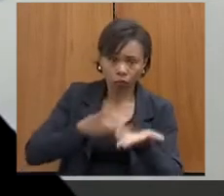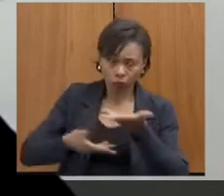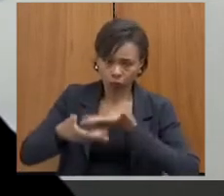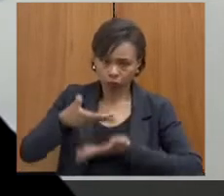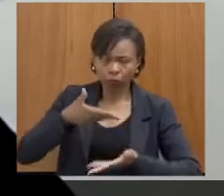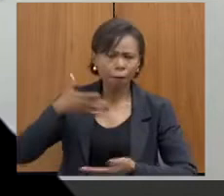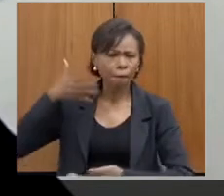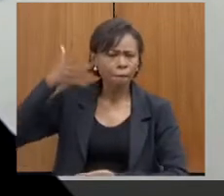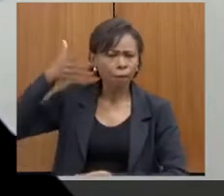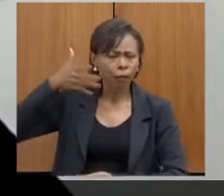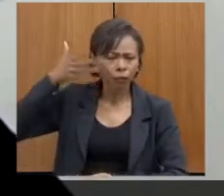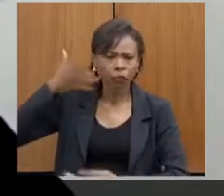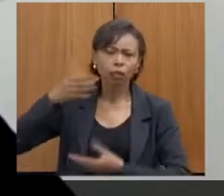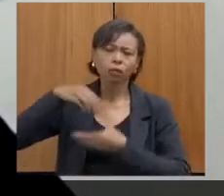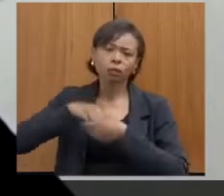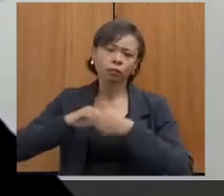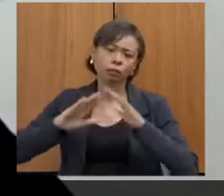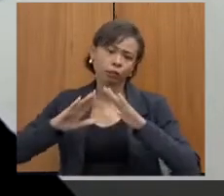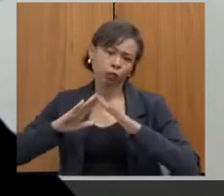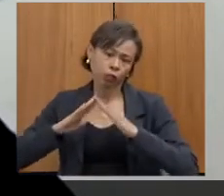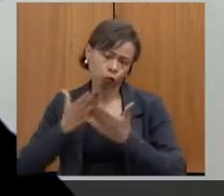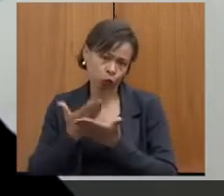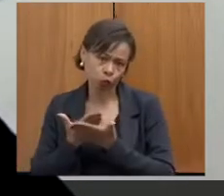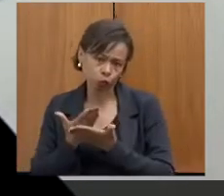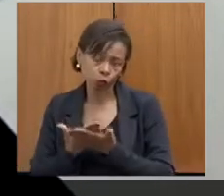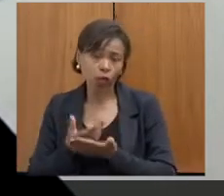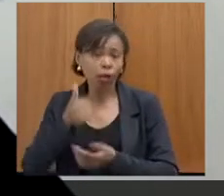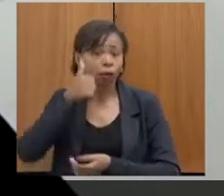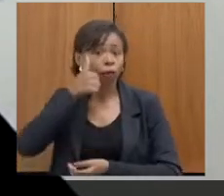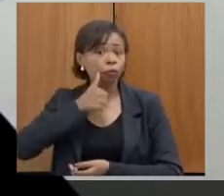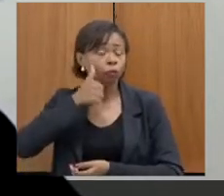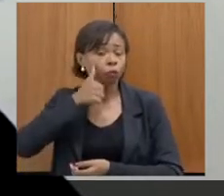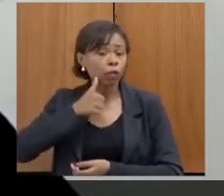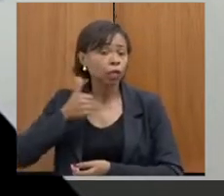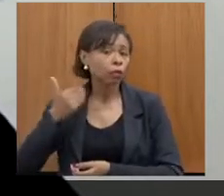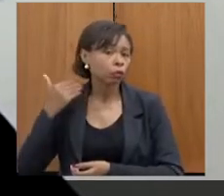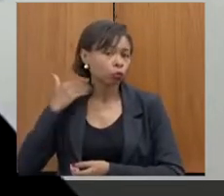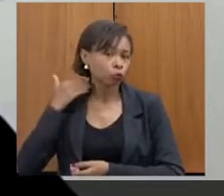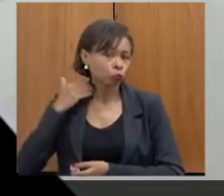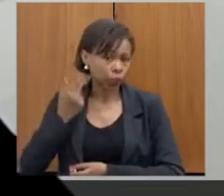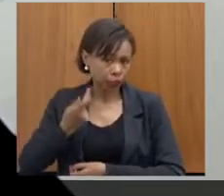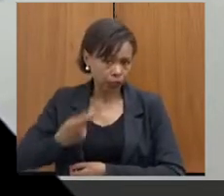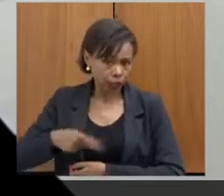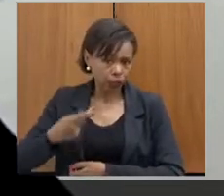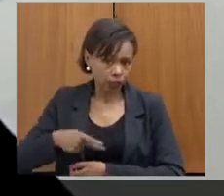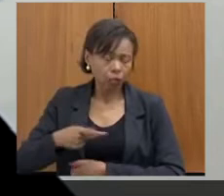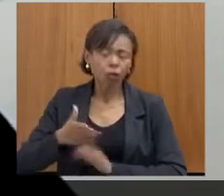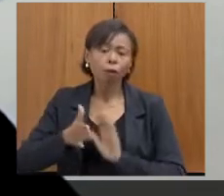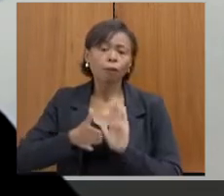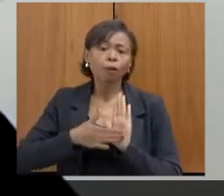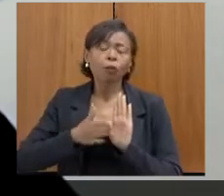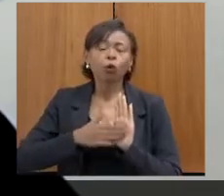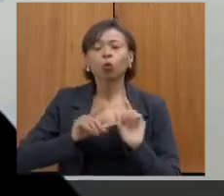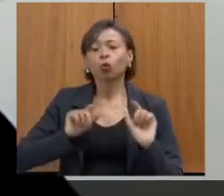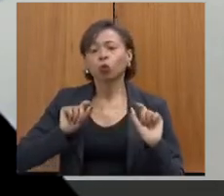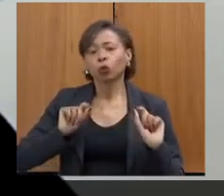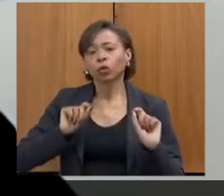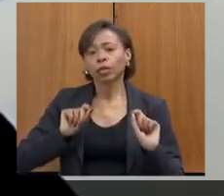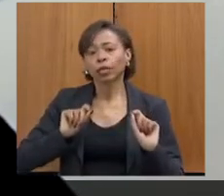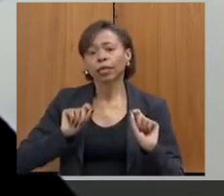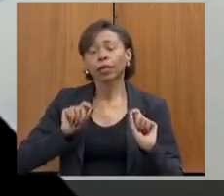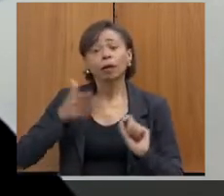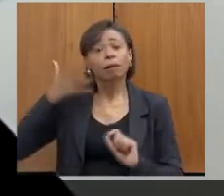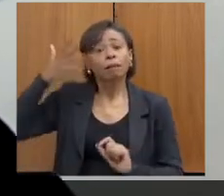em escolas, a juíza daqui até propôs da gente fazer palestra para o